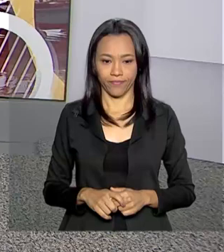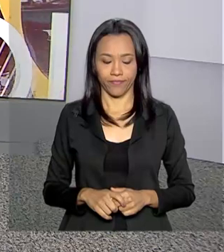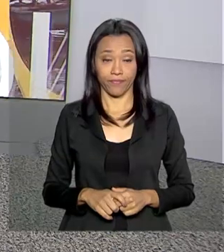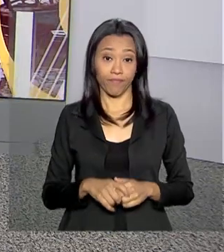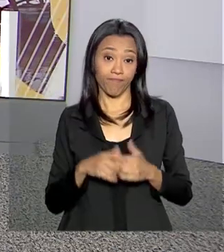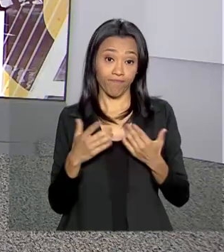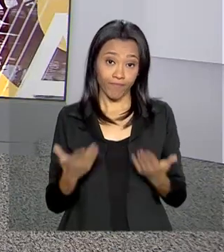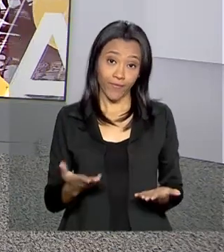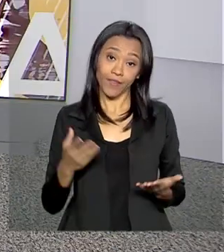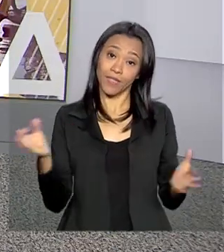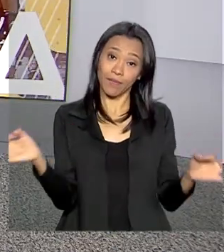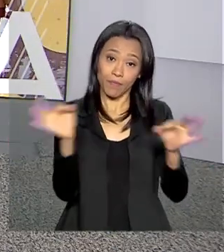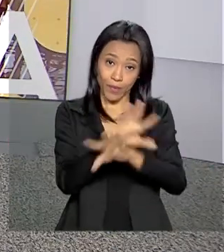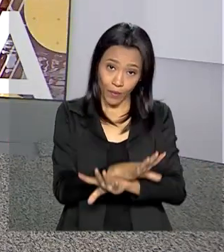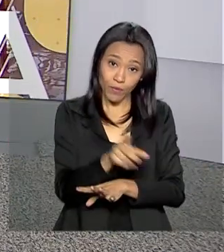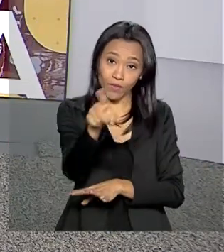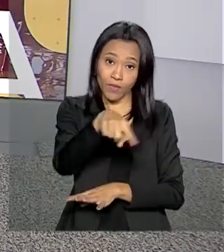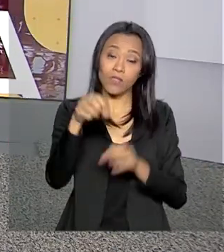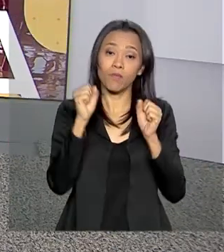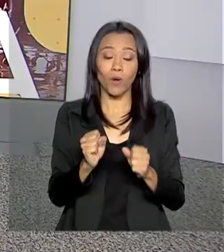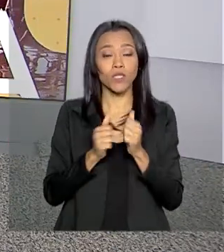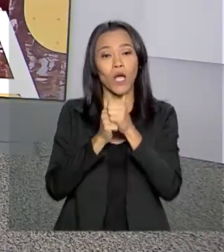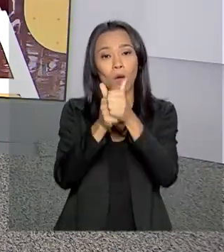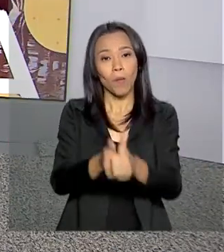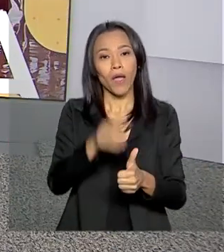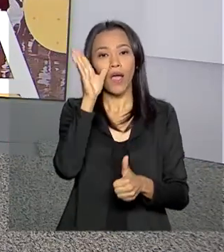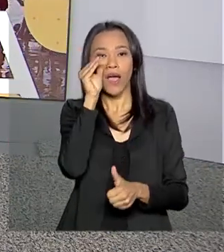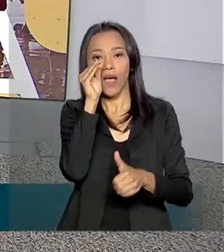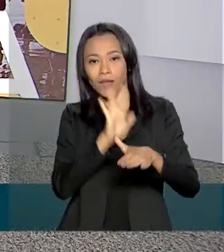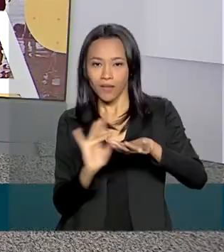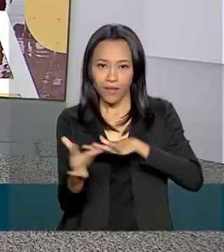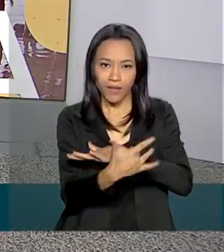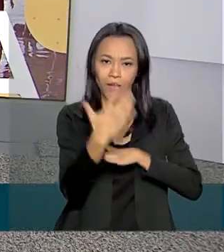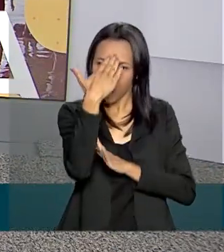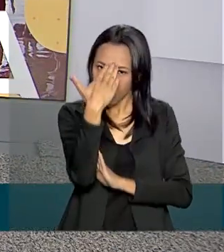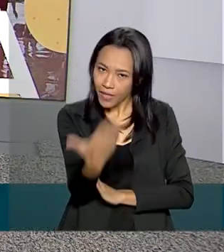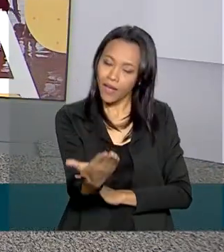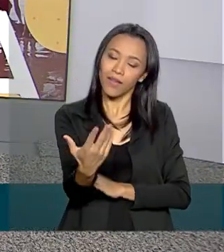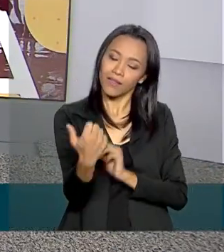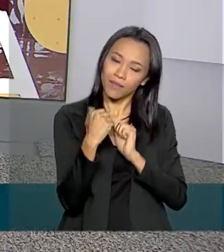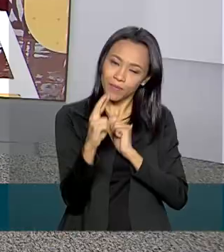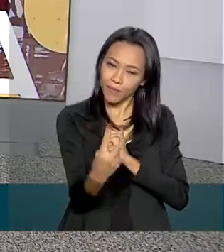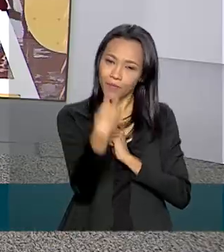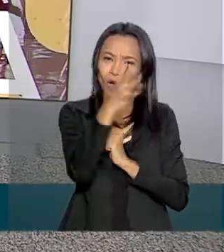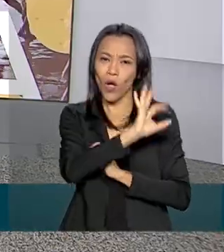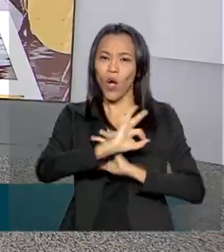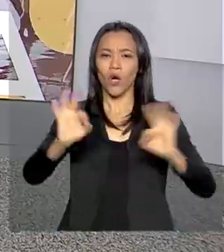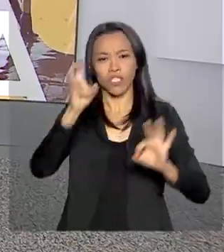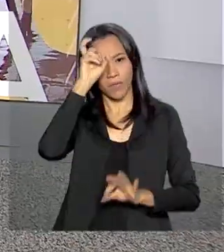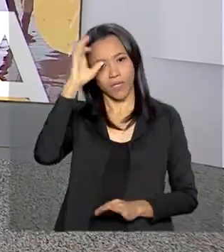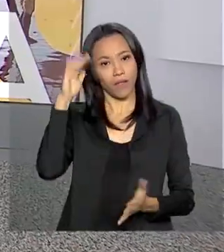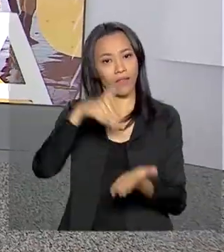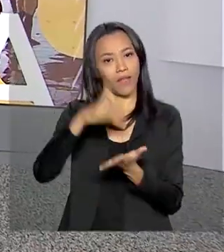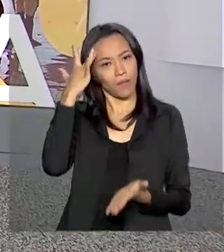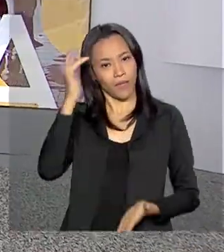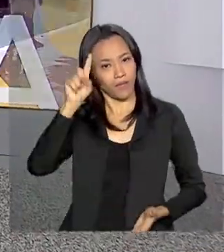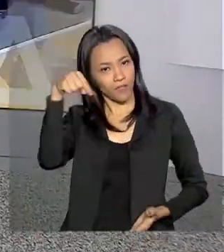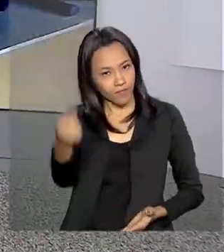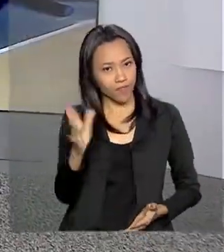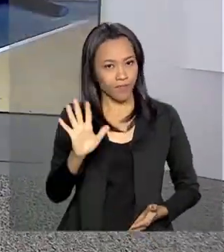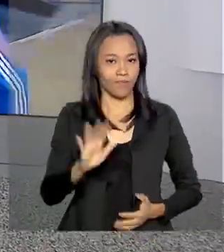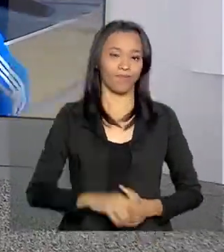O Brasil em Dia termina aqui. Nos acompanhe também pelas nossas redes sociais. Muito obrigada pela companhia. Uma ótima quinta e até amanhã. Tchau!